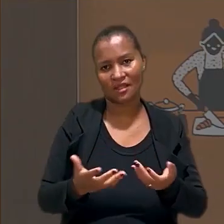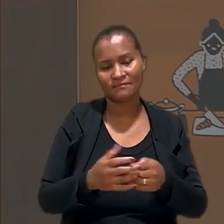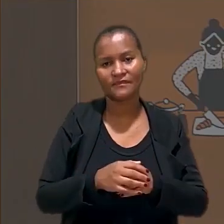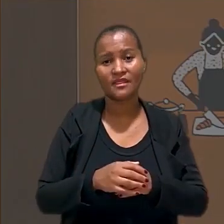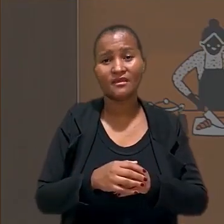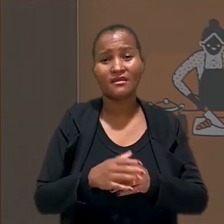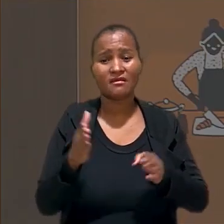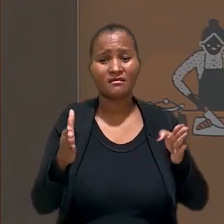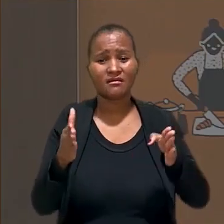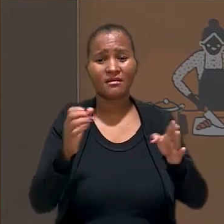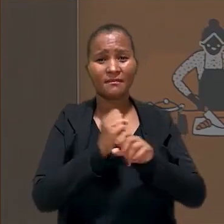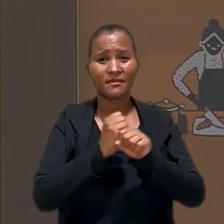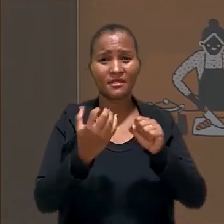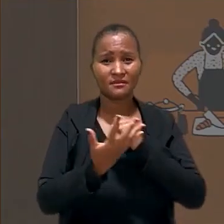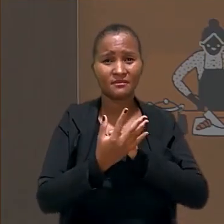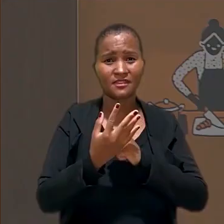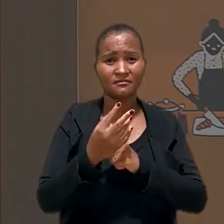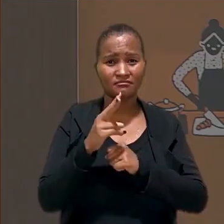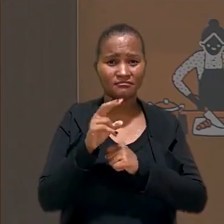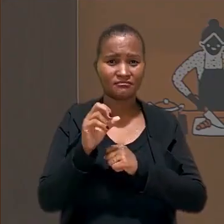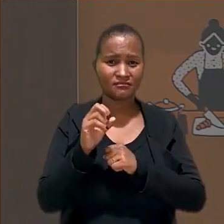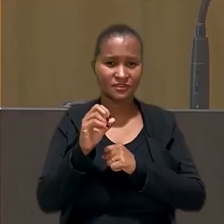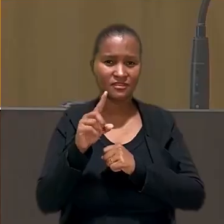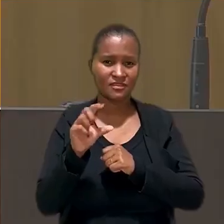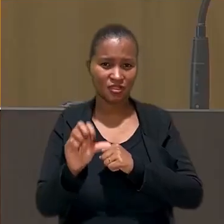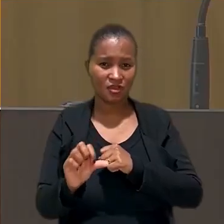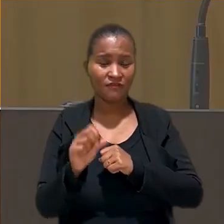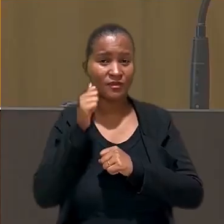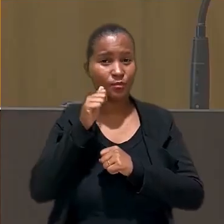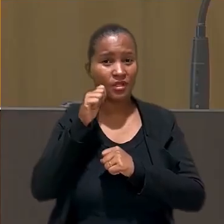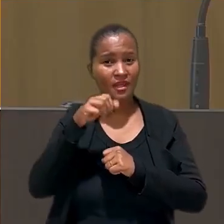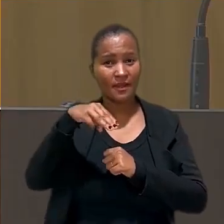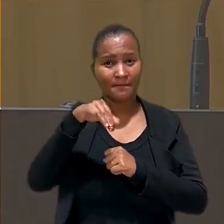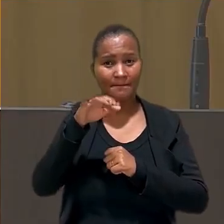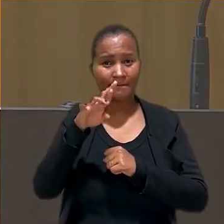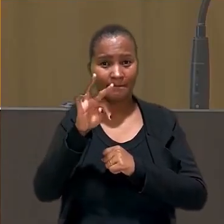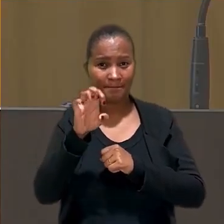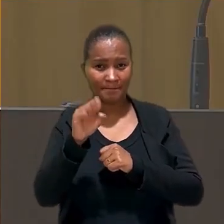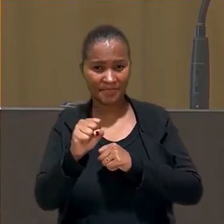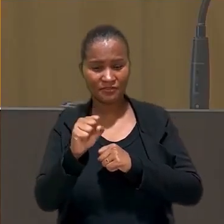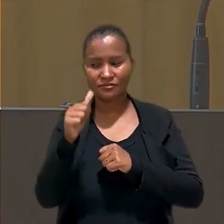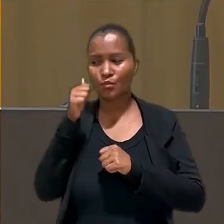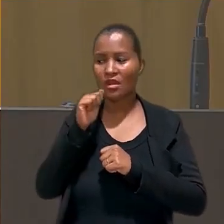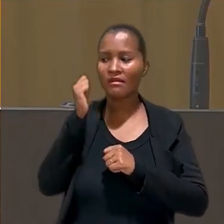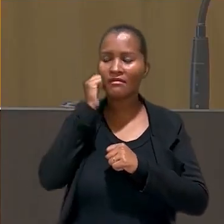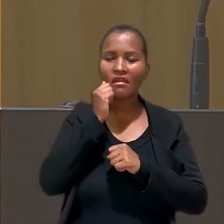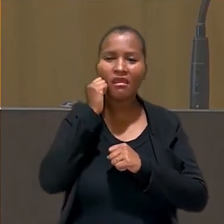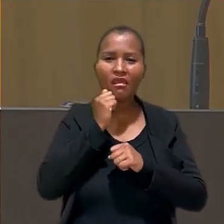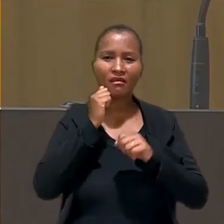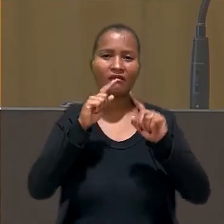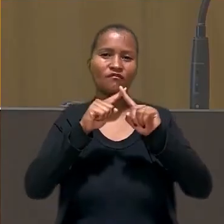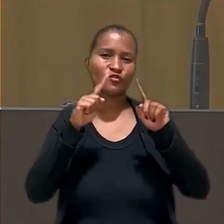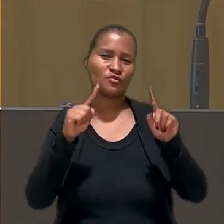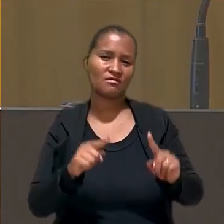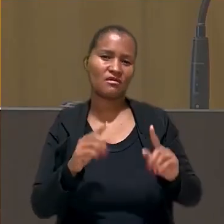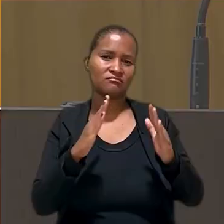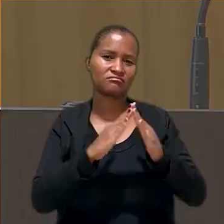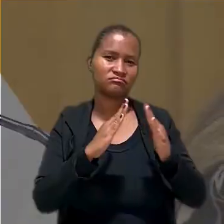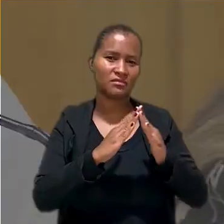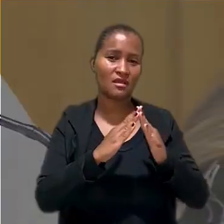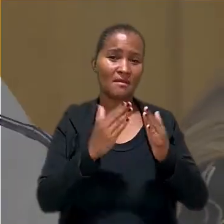Foi durante a pandemia da Covid-19. Mirtes Renata, mulher negra, empregada